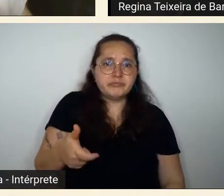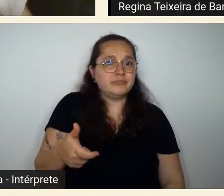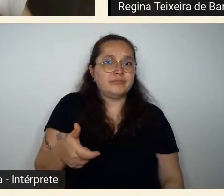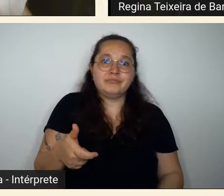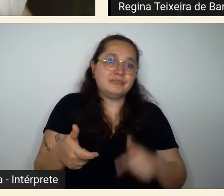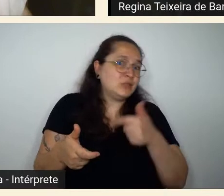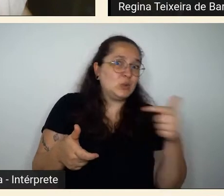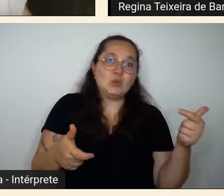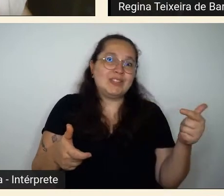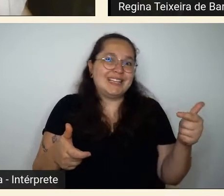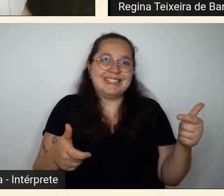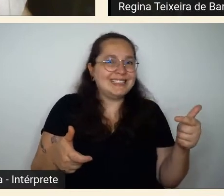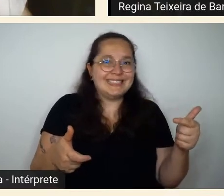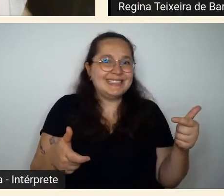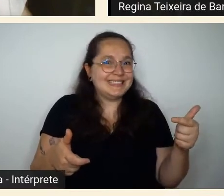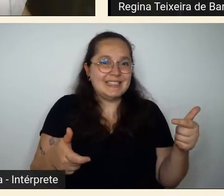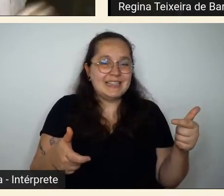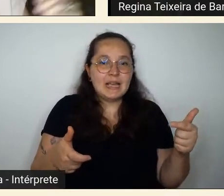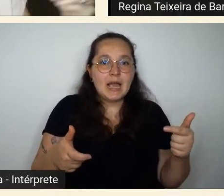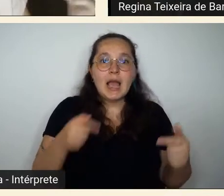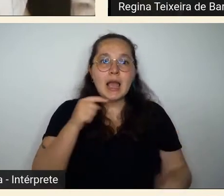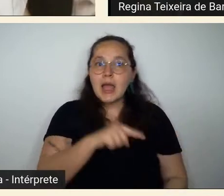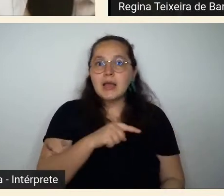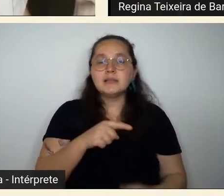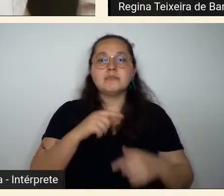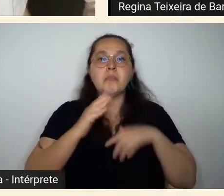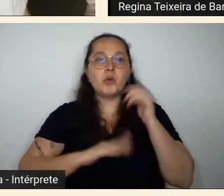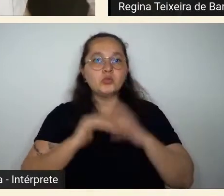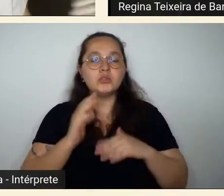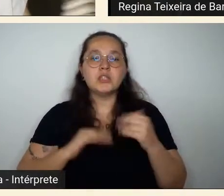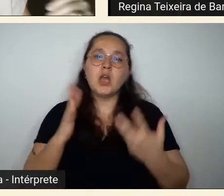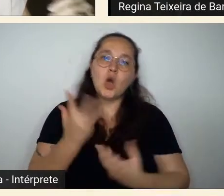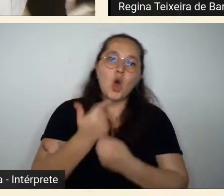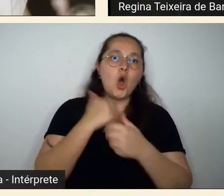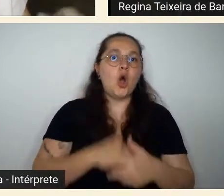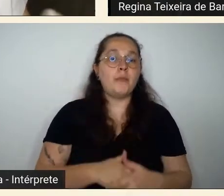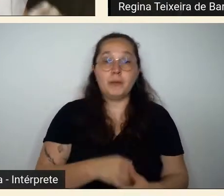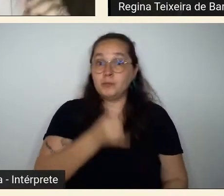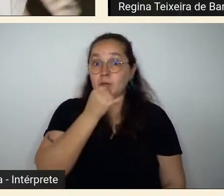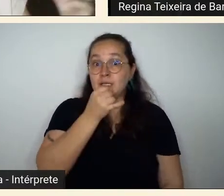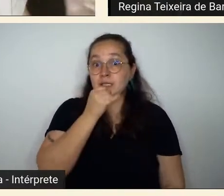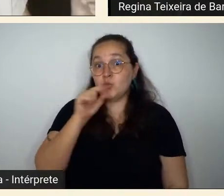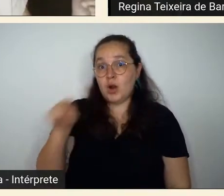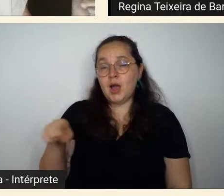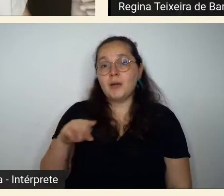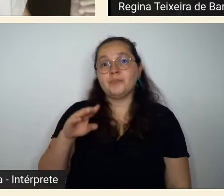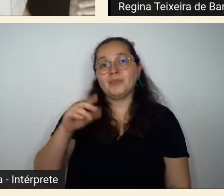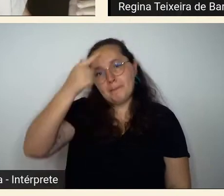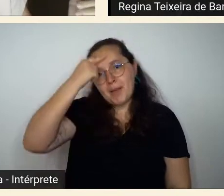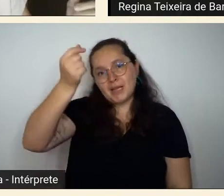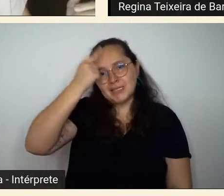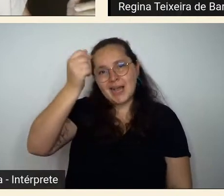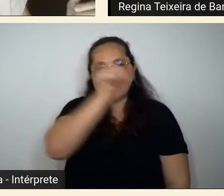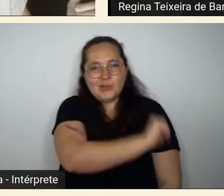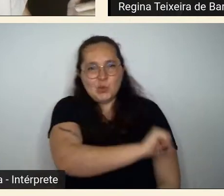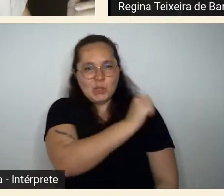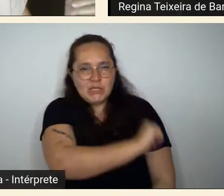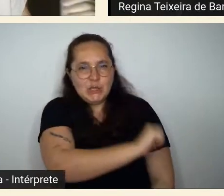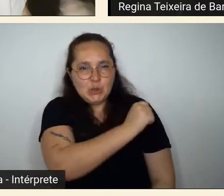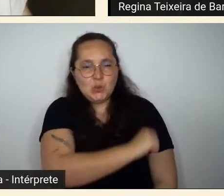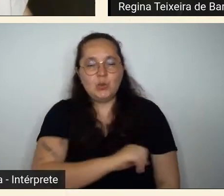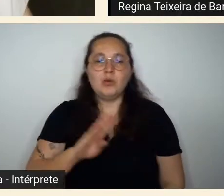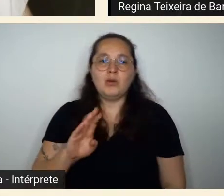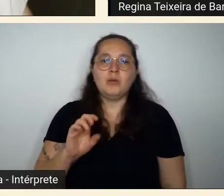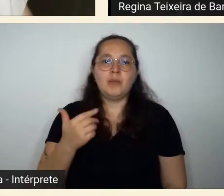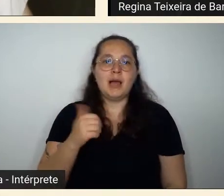de produzir obras como aquelas que a Academia de Belas Artes do Rio de Janeiro apresenta então havia